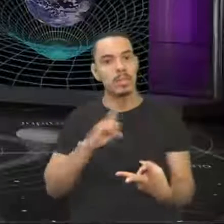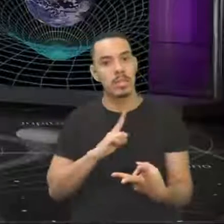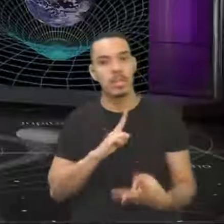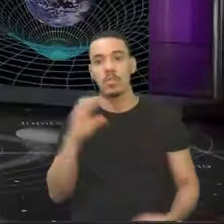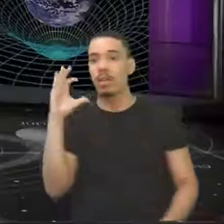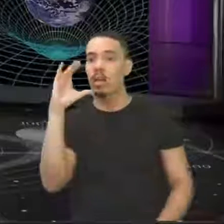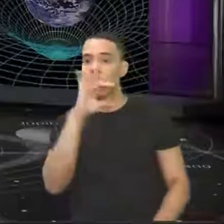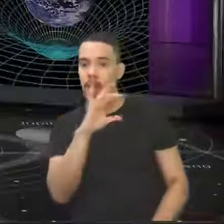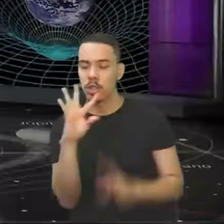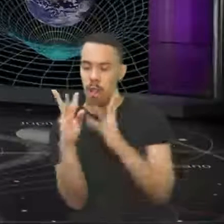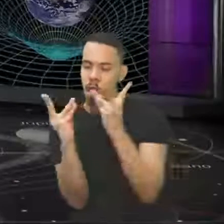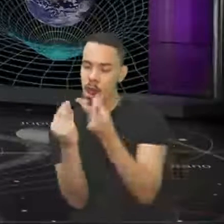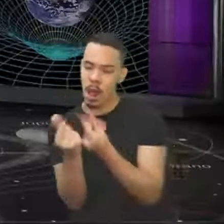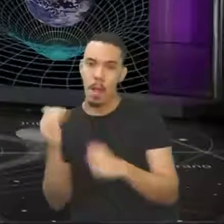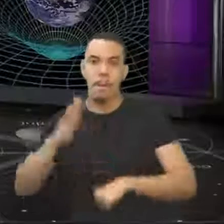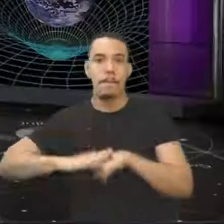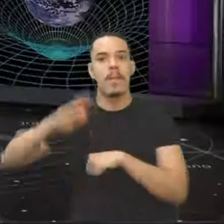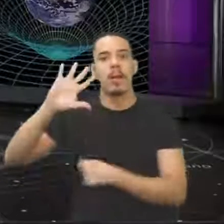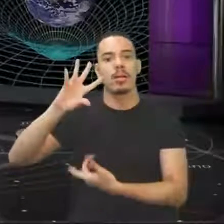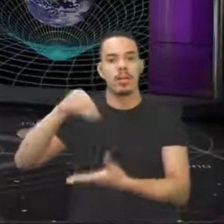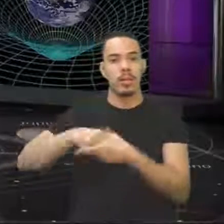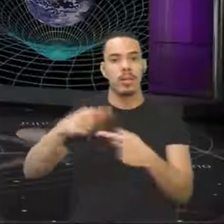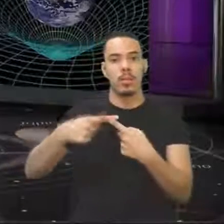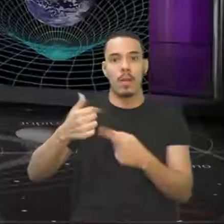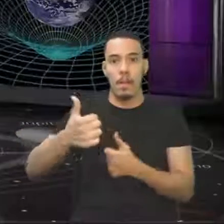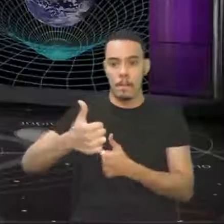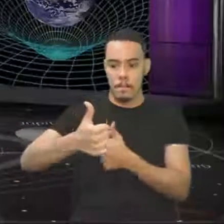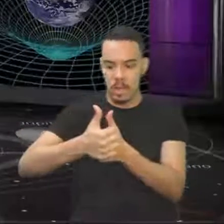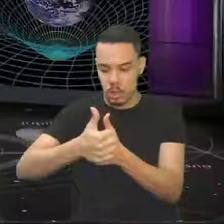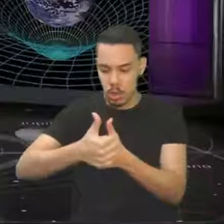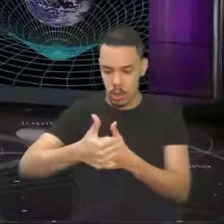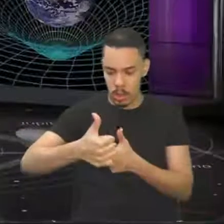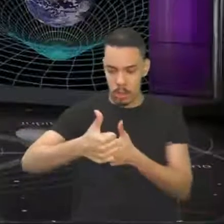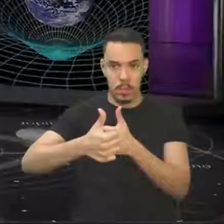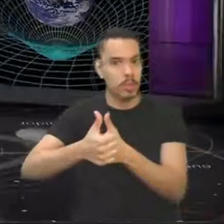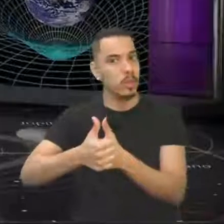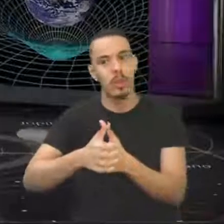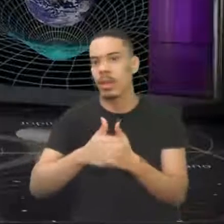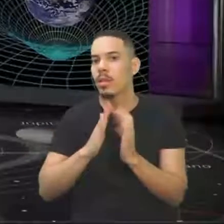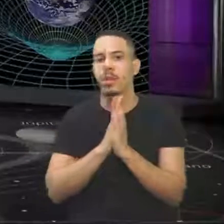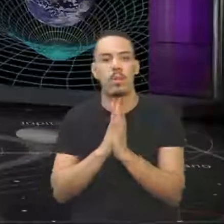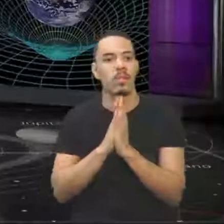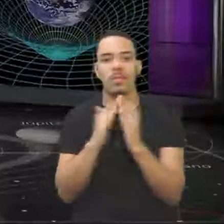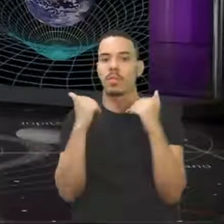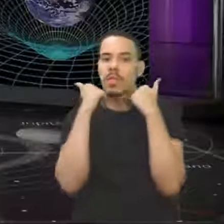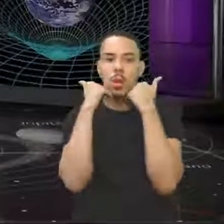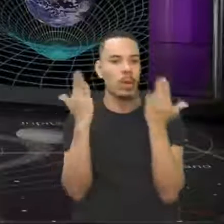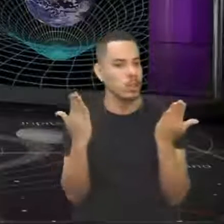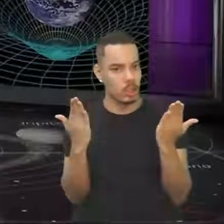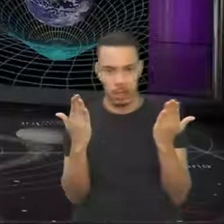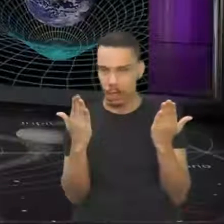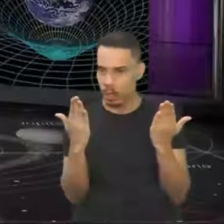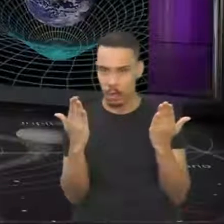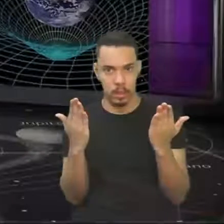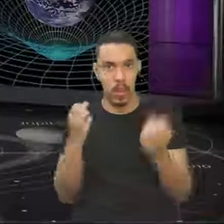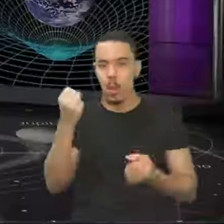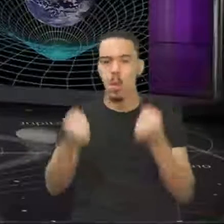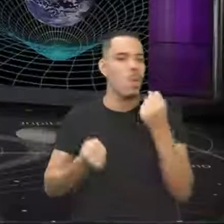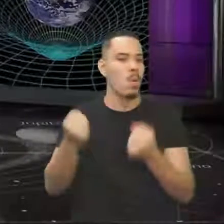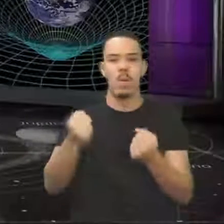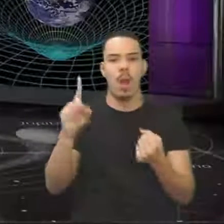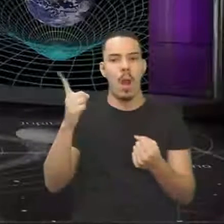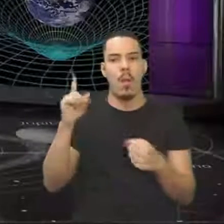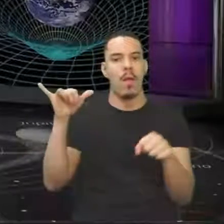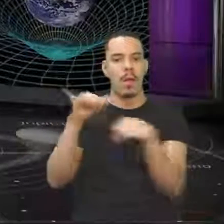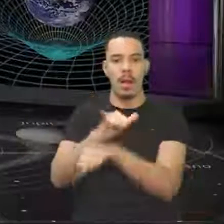quente, dilata, mas ele cabe mais ali também, porque ele pressiona. Então, não adianta, tá? O carro não vai ser